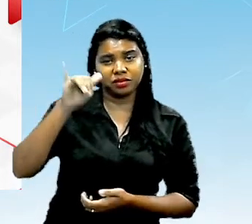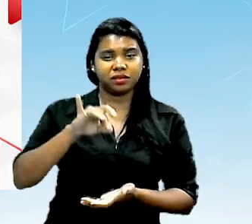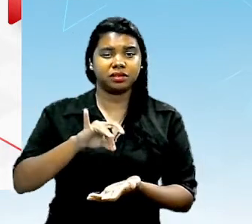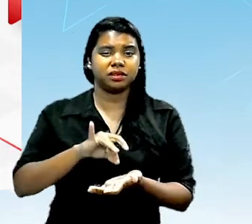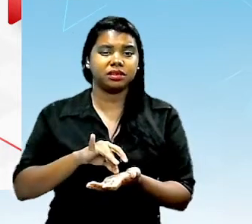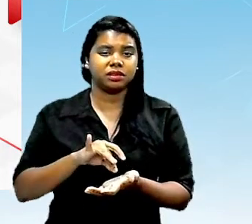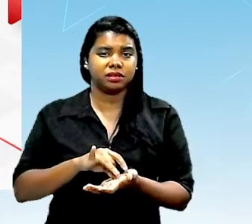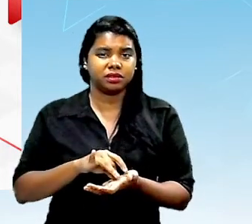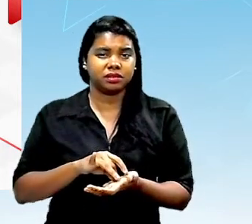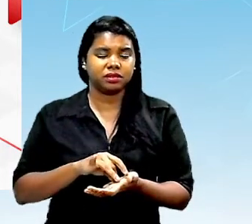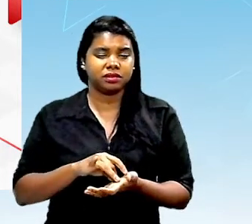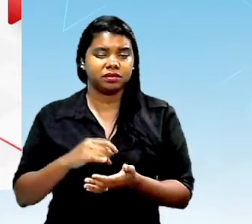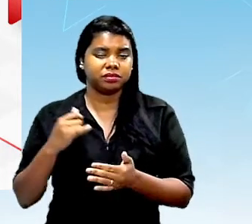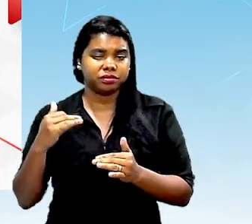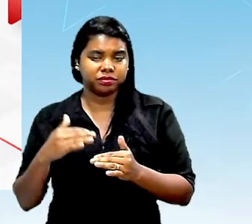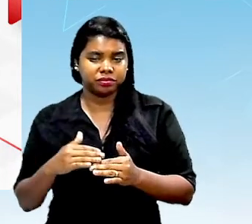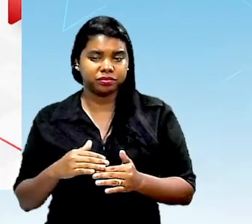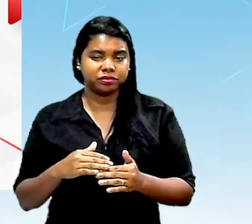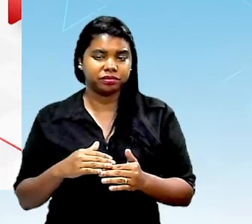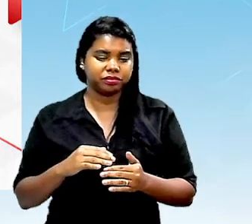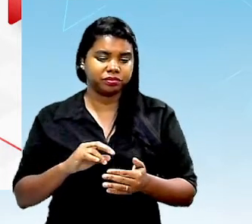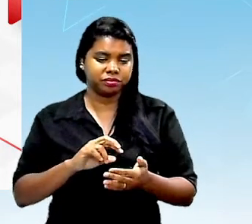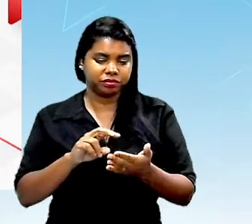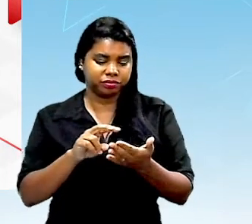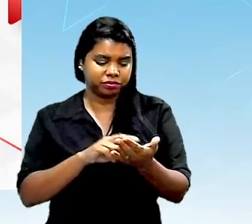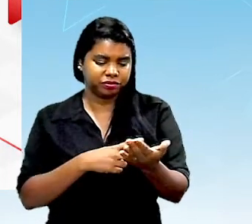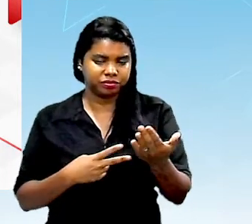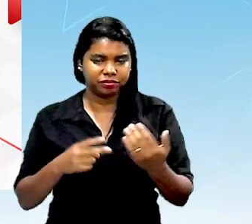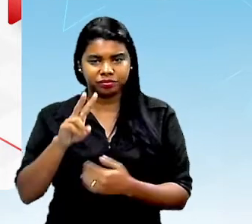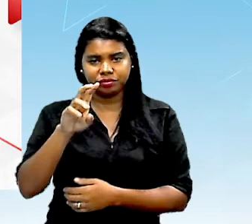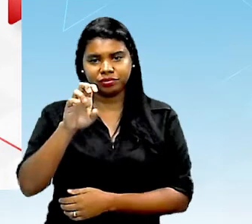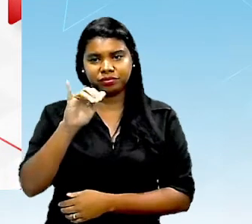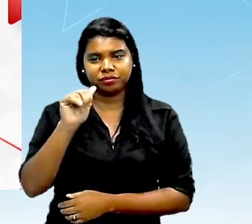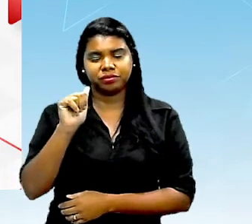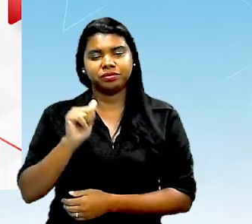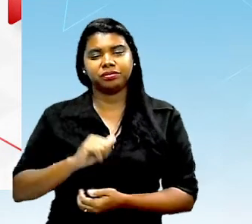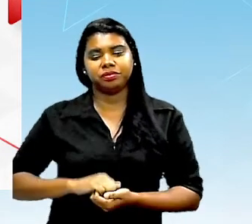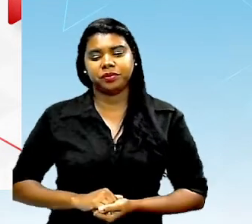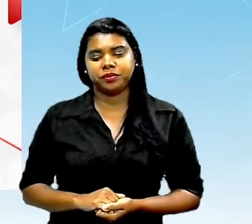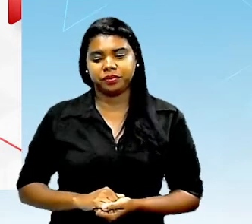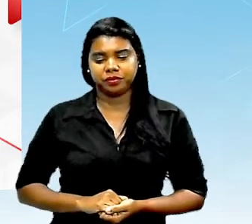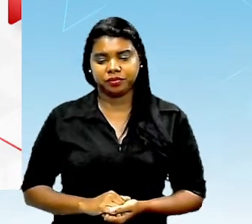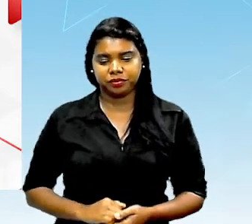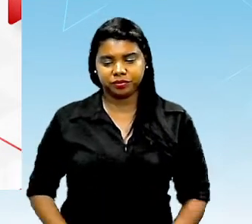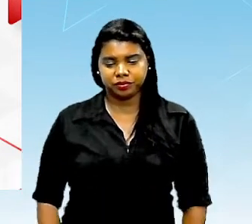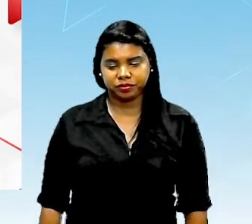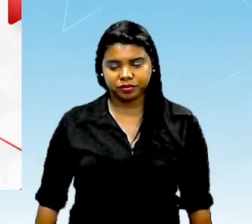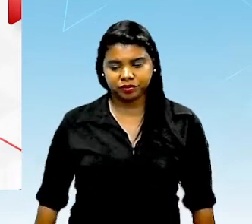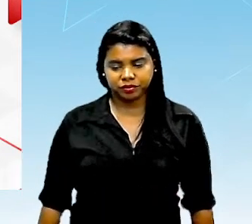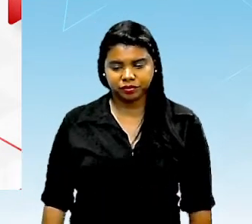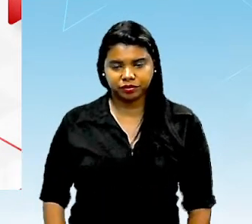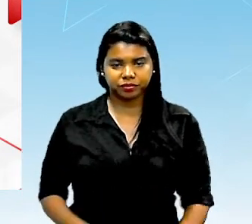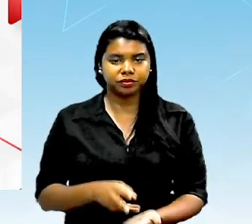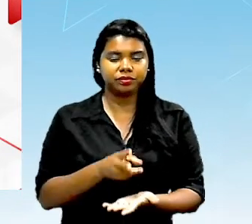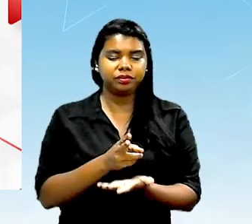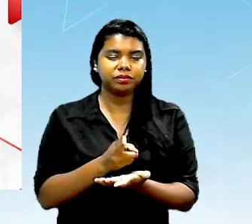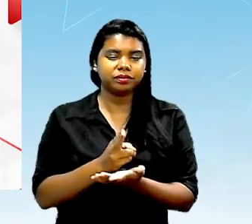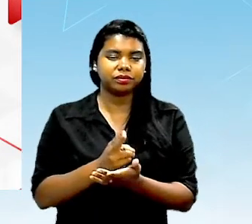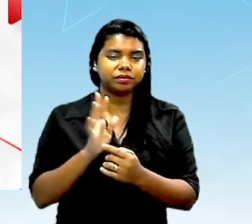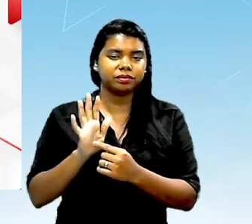aglomeração esse entupimento das veias então gordura boa gordura insaturada tá presente ali principalmente